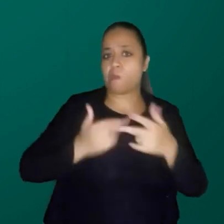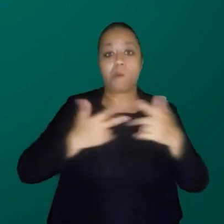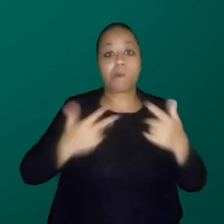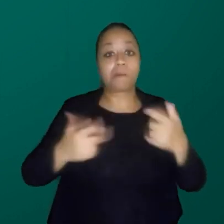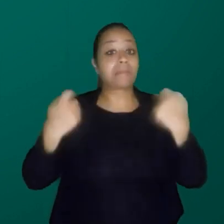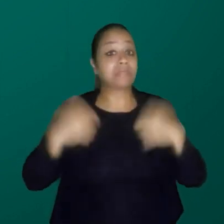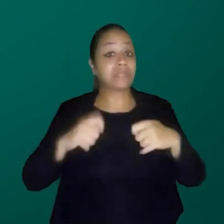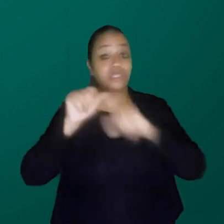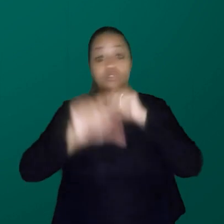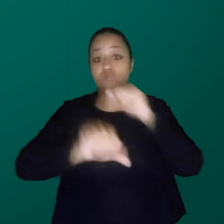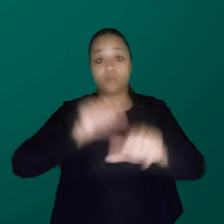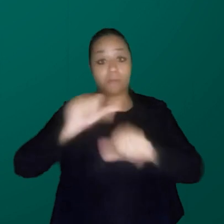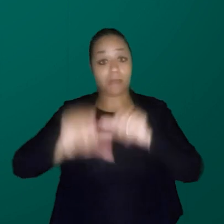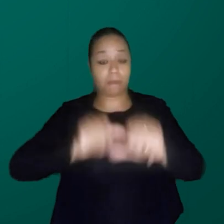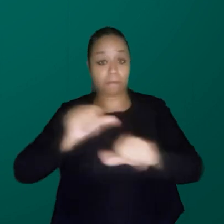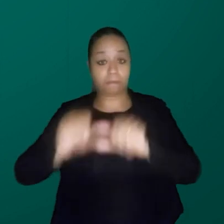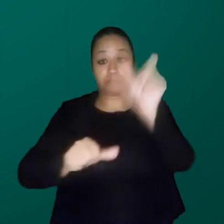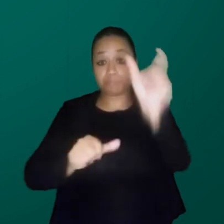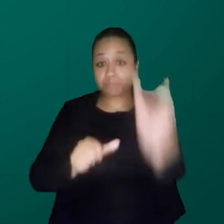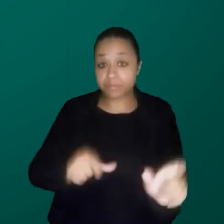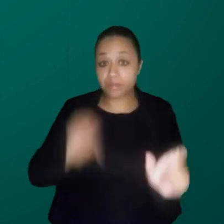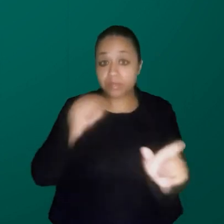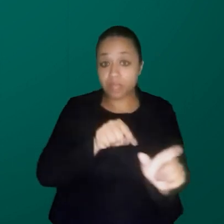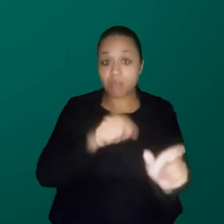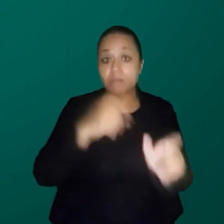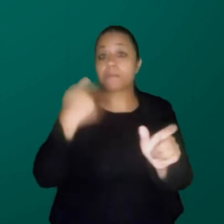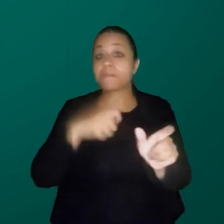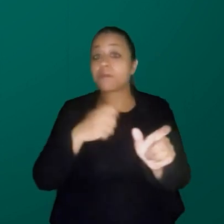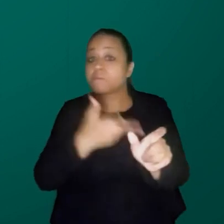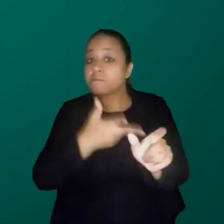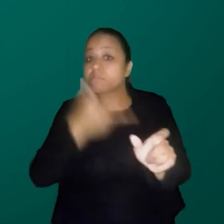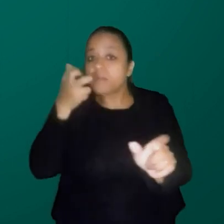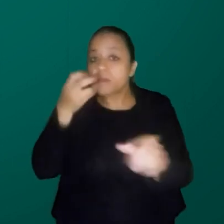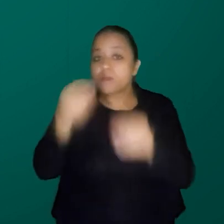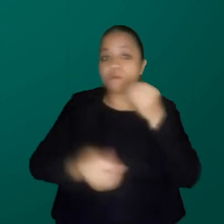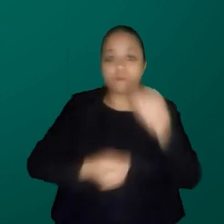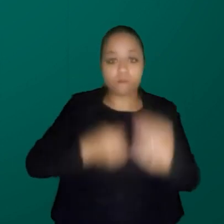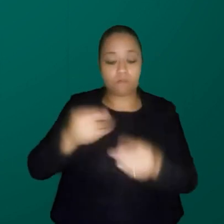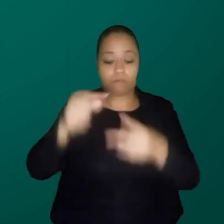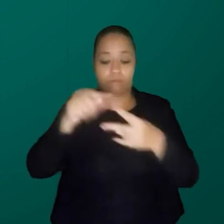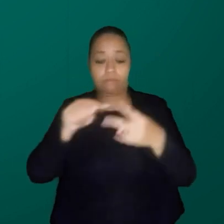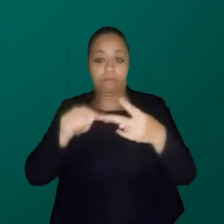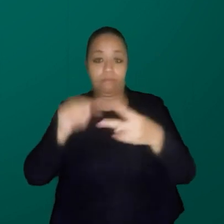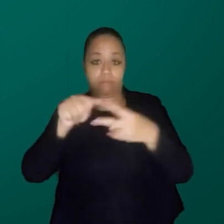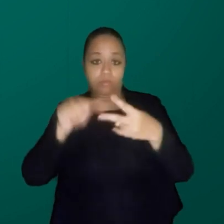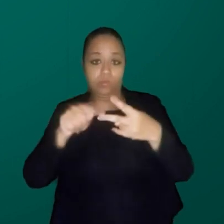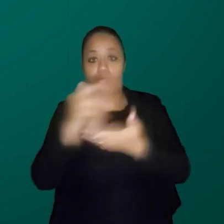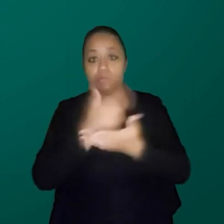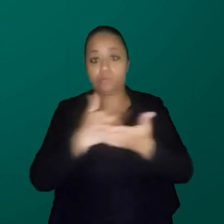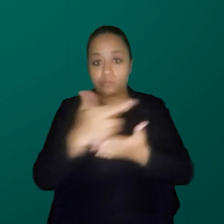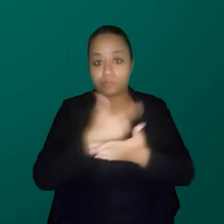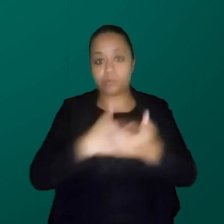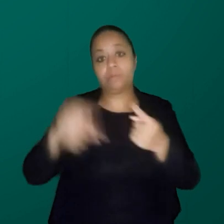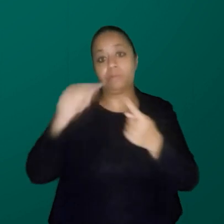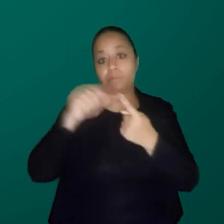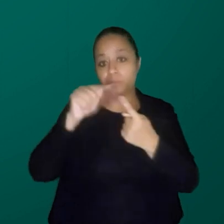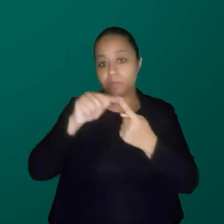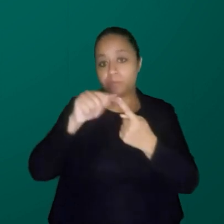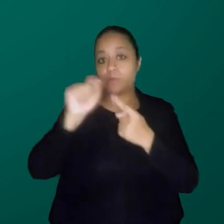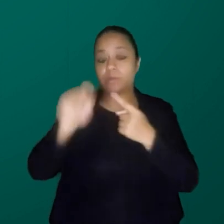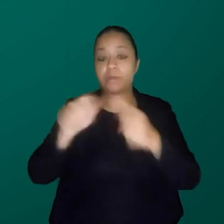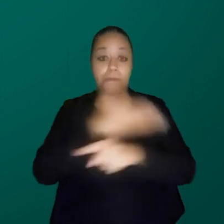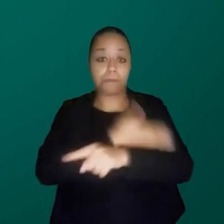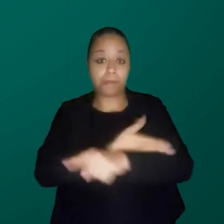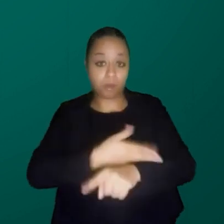ele em uma outra coisa. A primeira coisa que eu quero ter é a percepção. E aí vocês veem esses dois desenhos. O primeiro, em